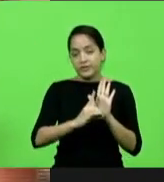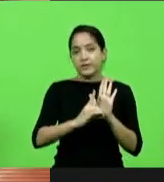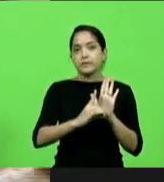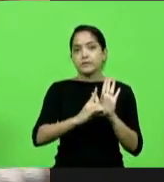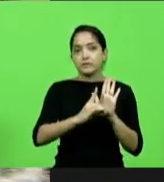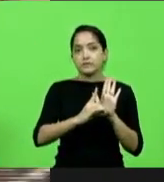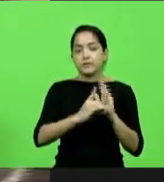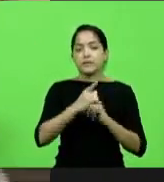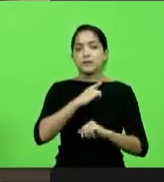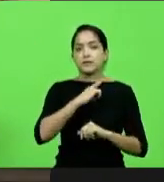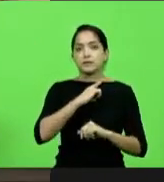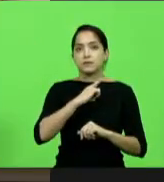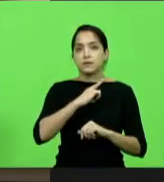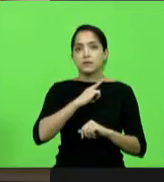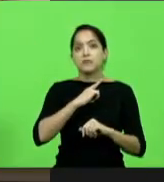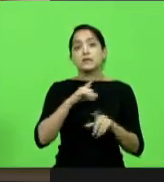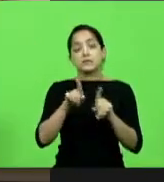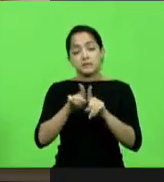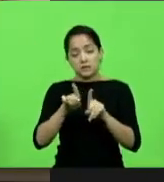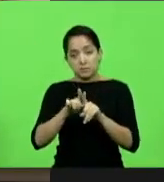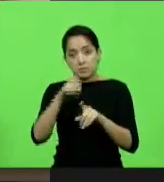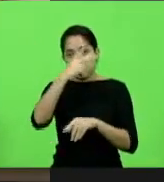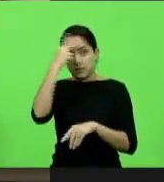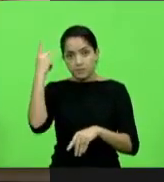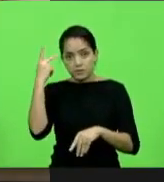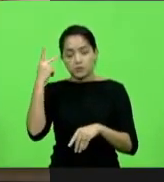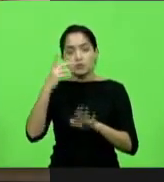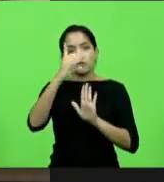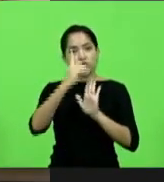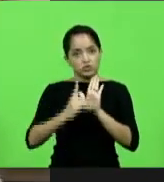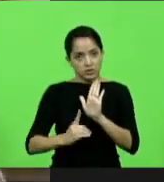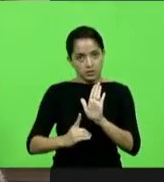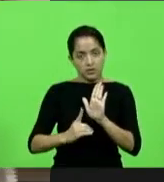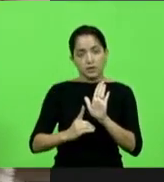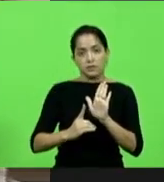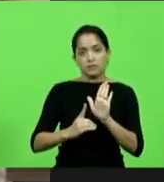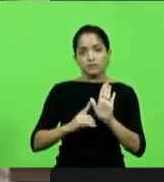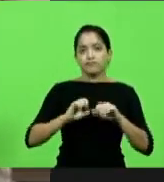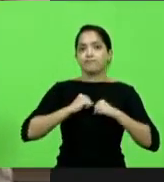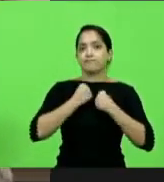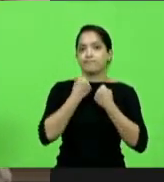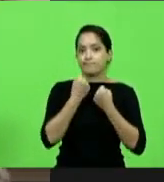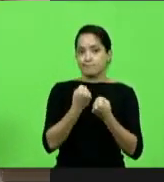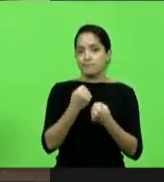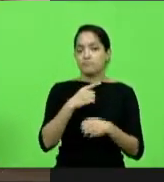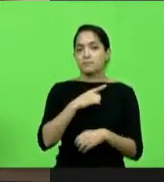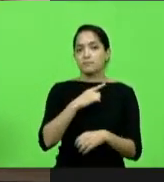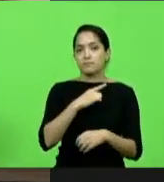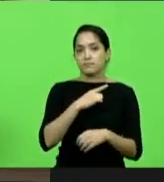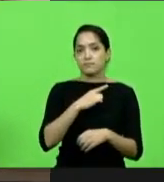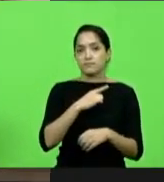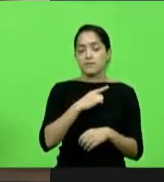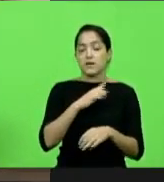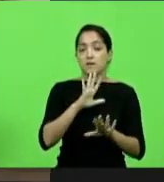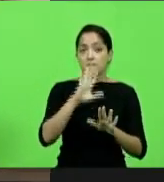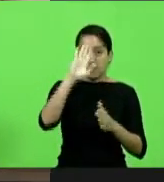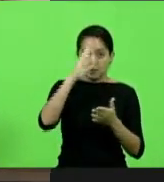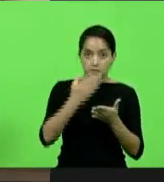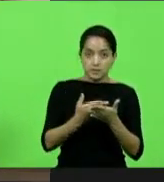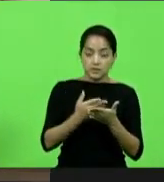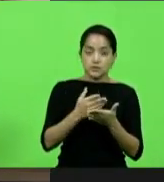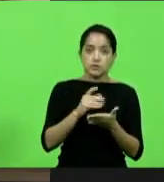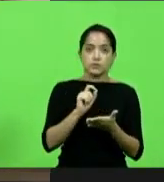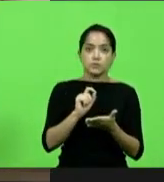E qualquer pessoa tem o direito também de se defender dessa perseguição. Mas, eu acredito, senhores deputados,